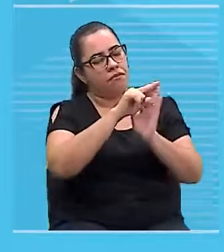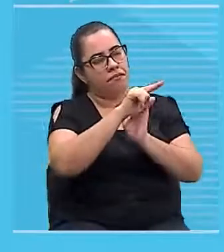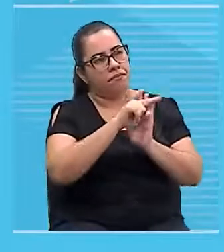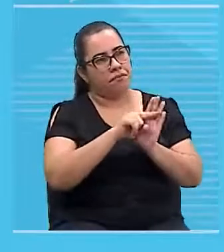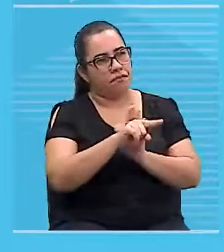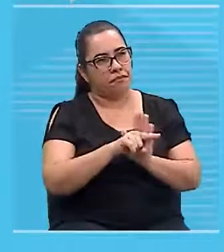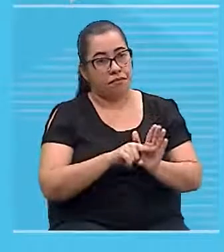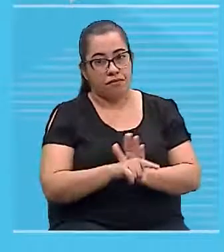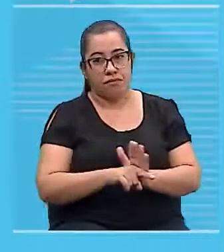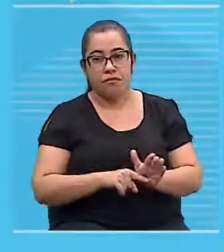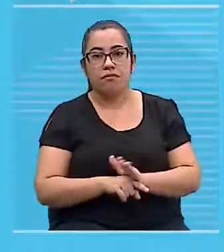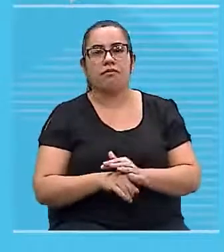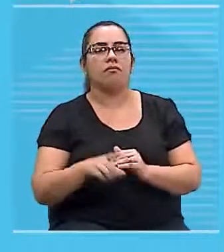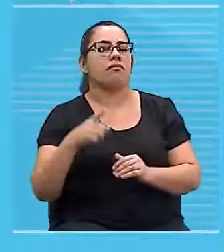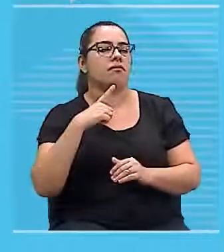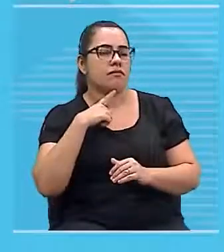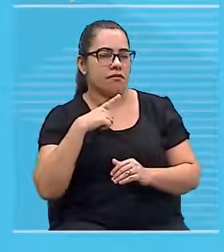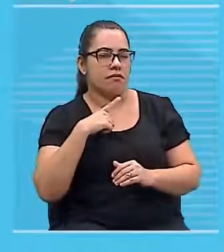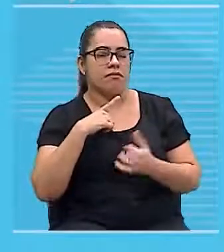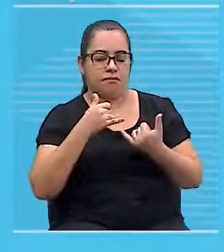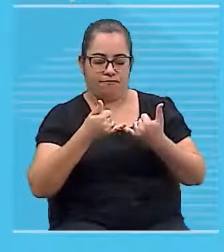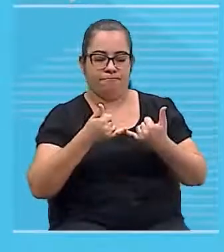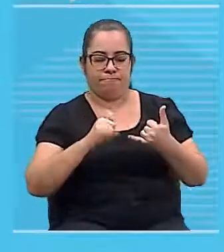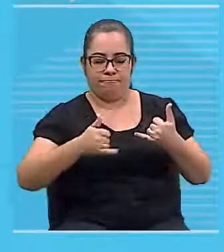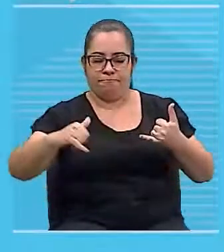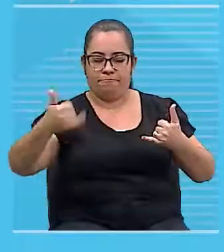que aqui eu tenho um fio condutor.